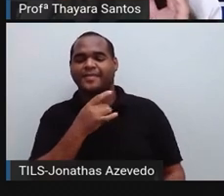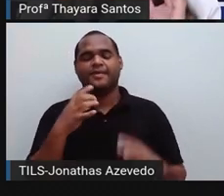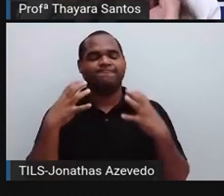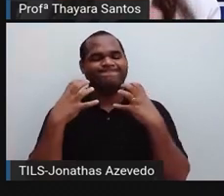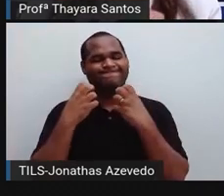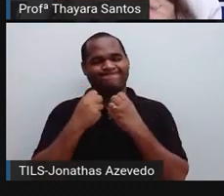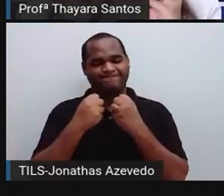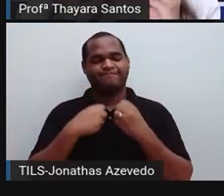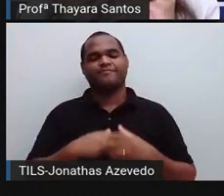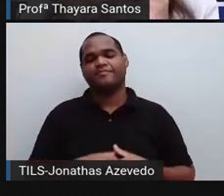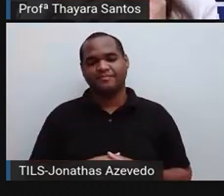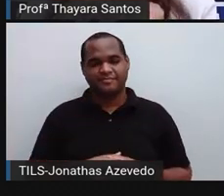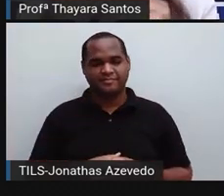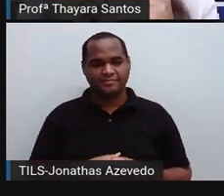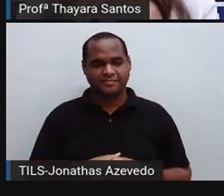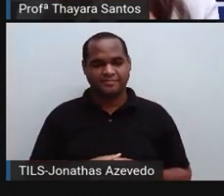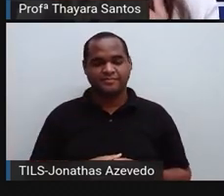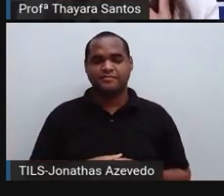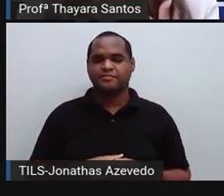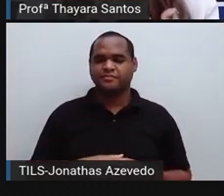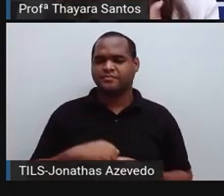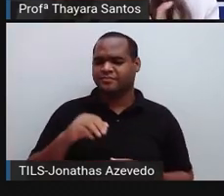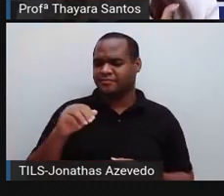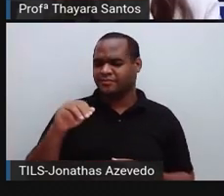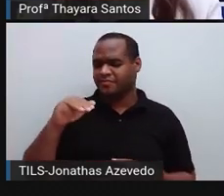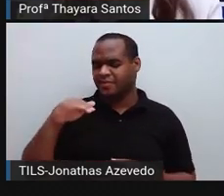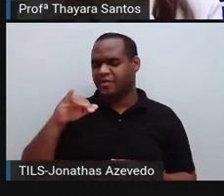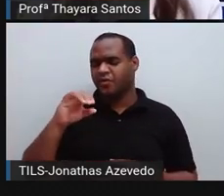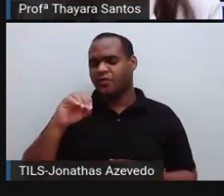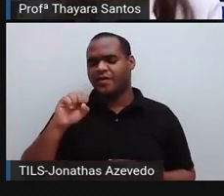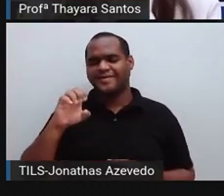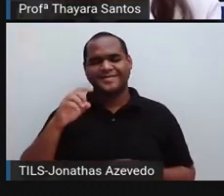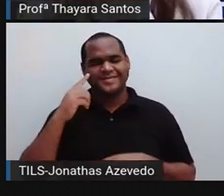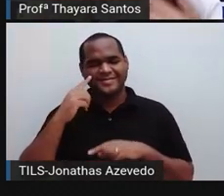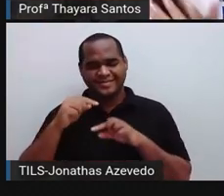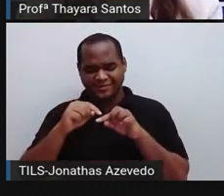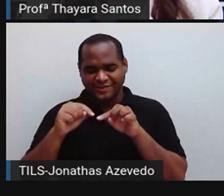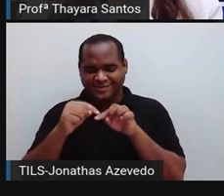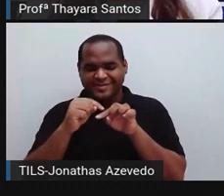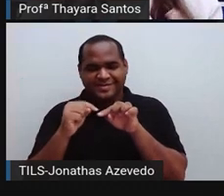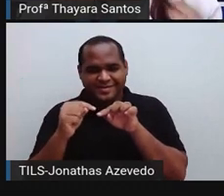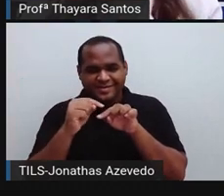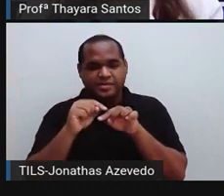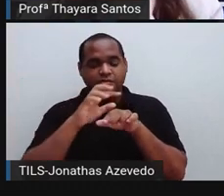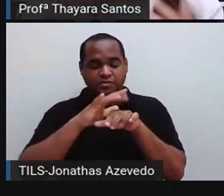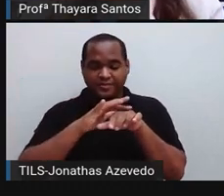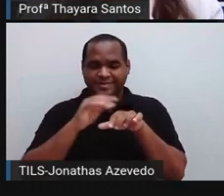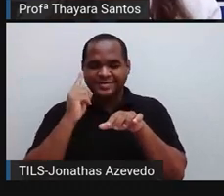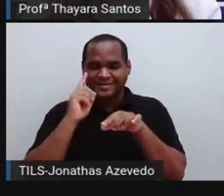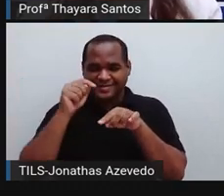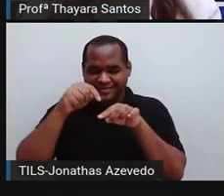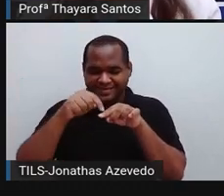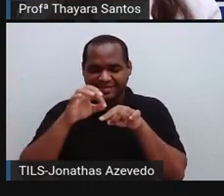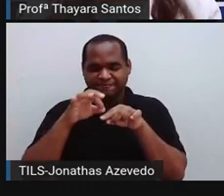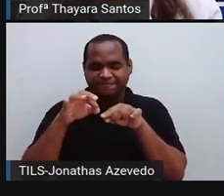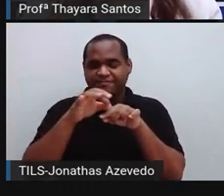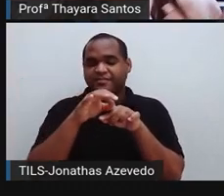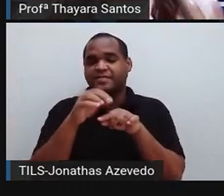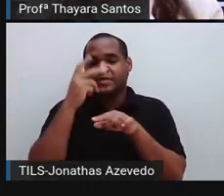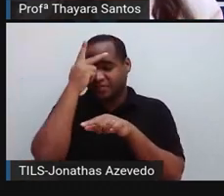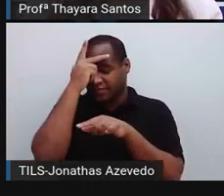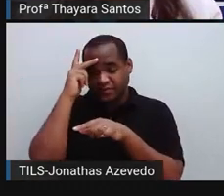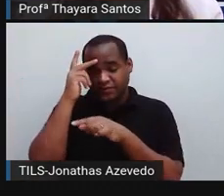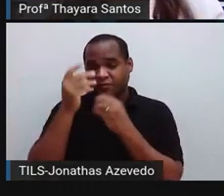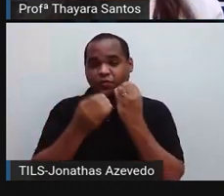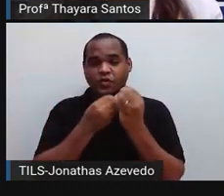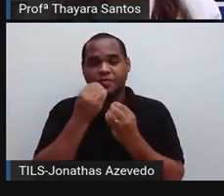Então, micose de unha, por que muita gente tem tanta micose de unha? Porque muitas pessoas, elas vivem a maior parte do tempo